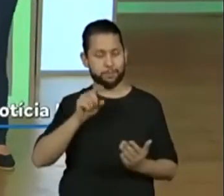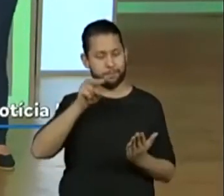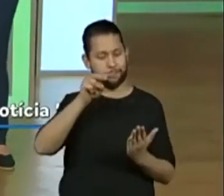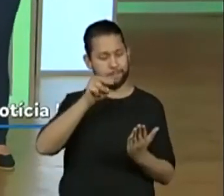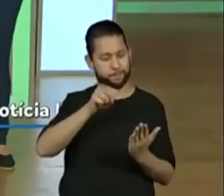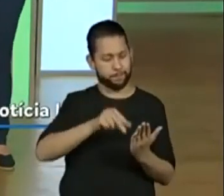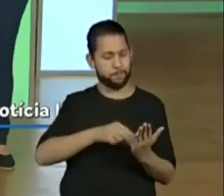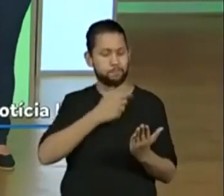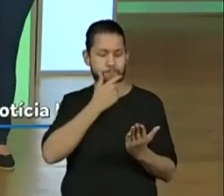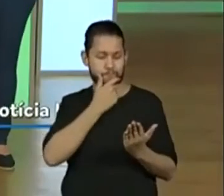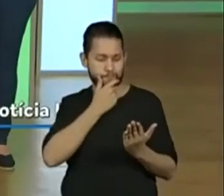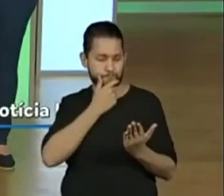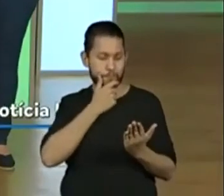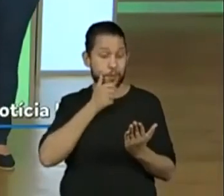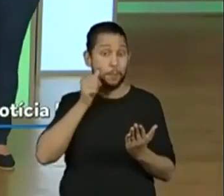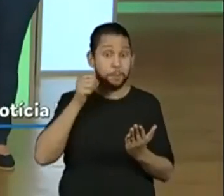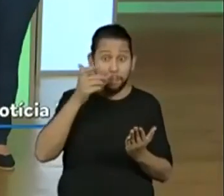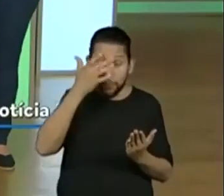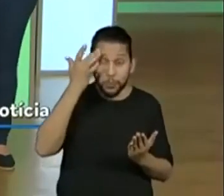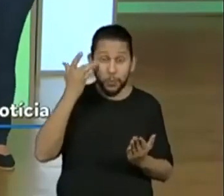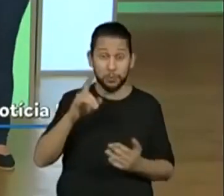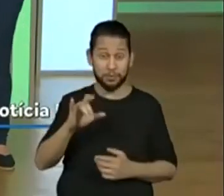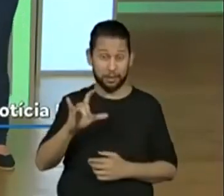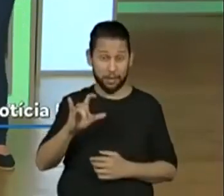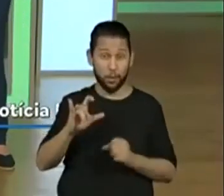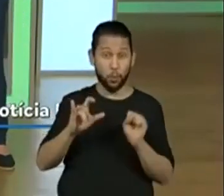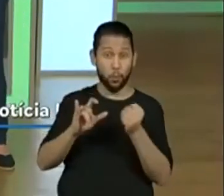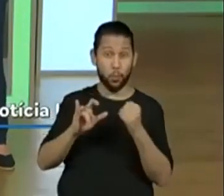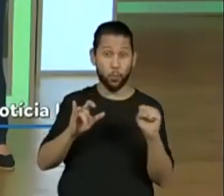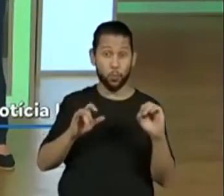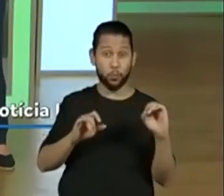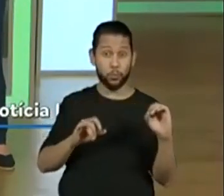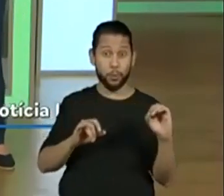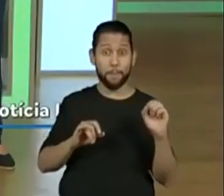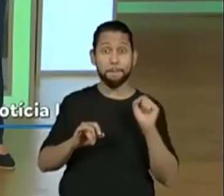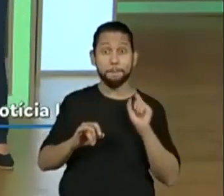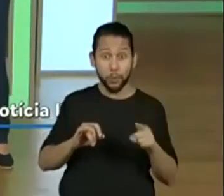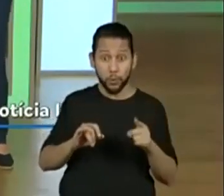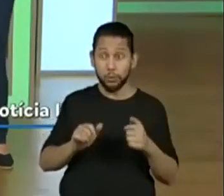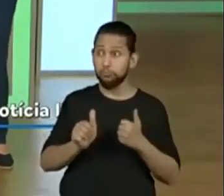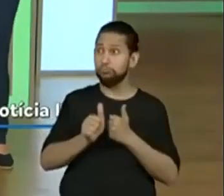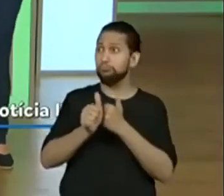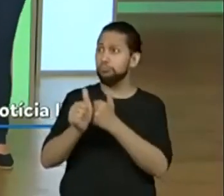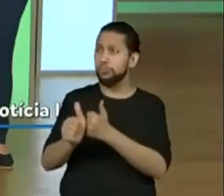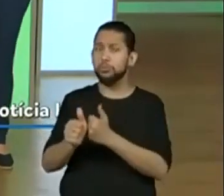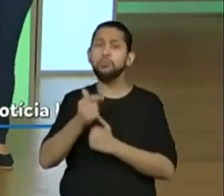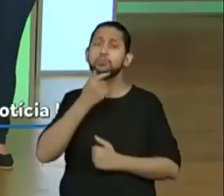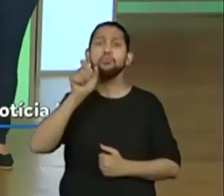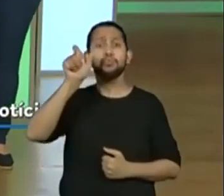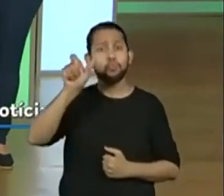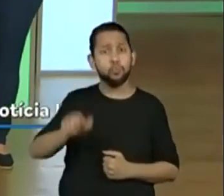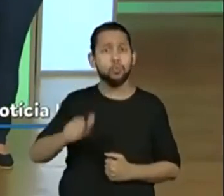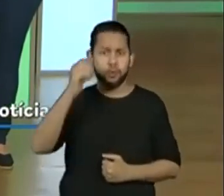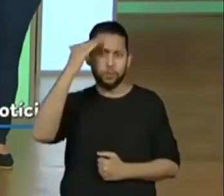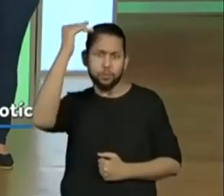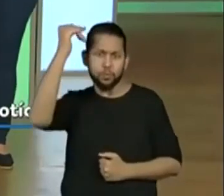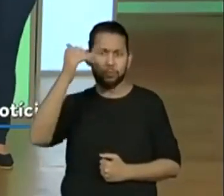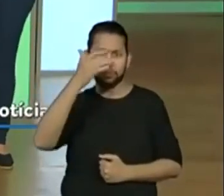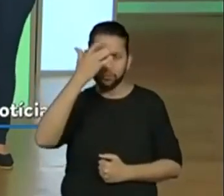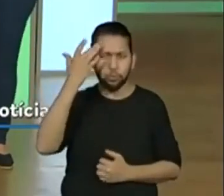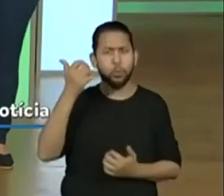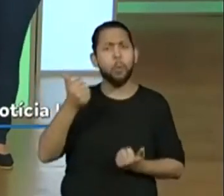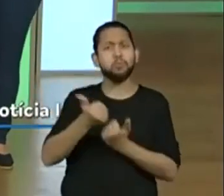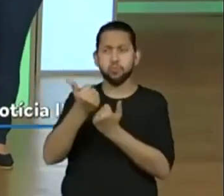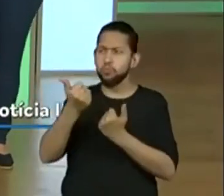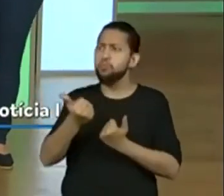menino que ganhou 800 mil seguidores, disse que ele ficou famoso agora, o menino, tendo muitos seguidores, é isso aí.